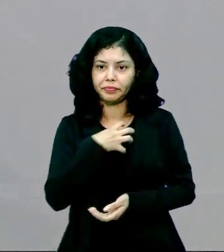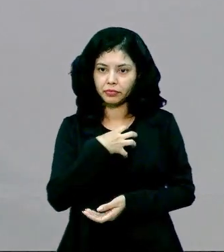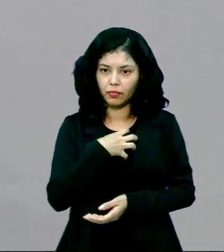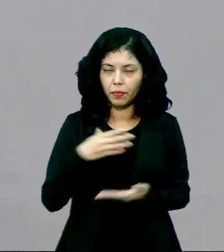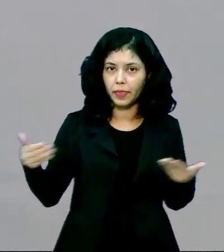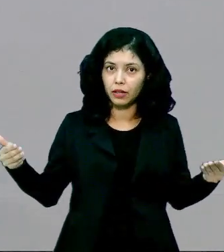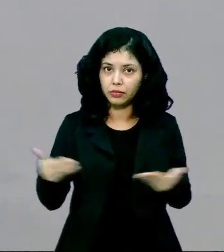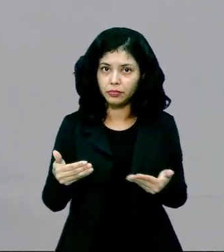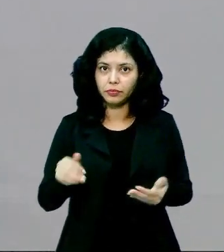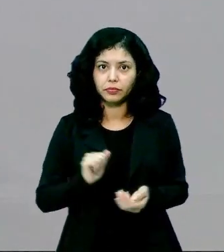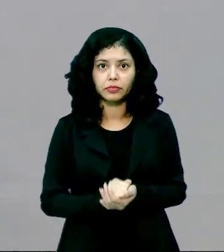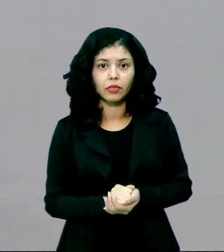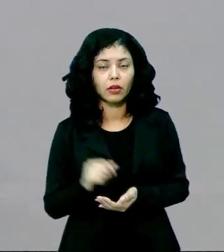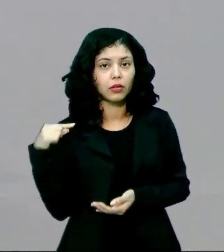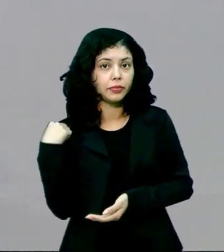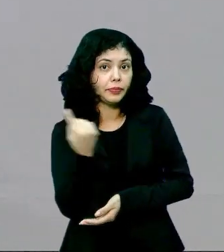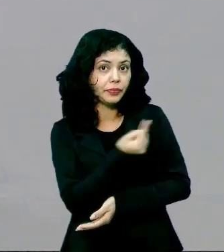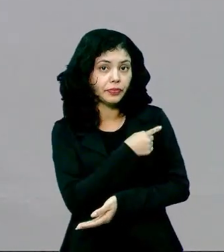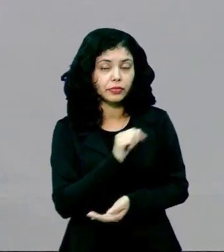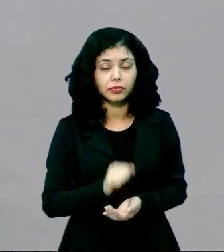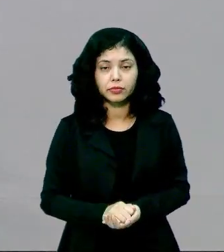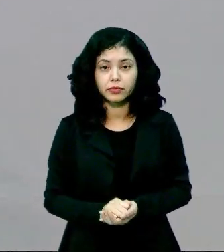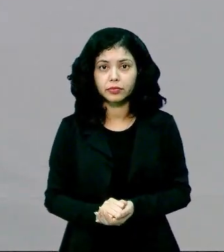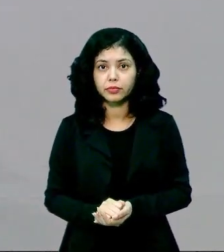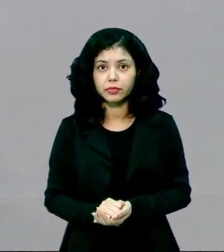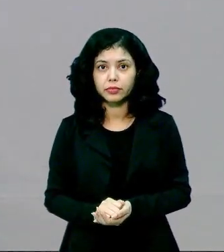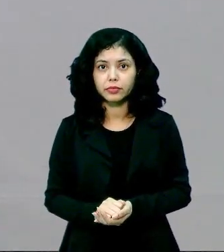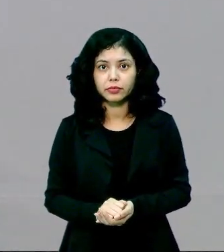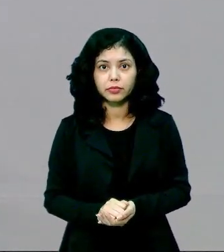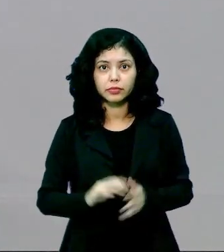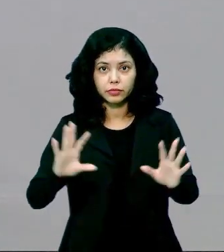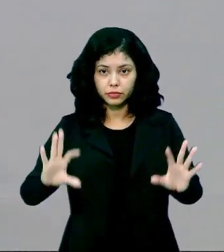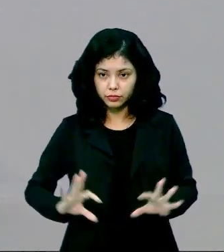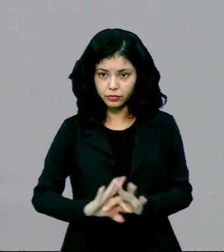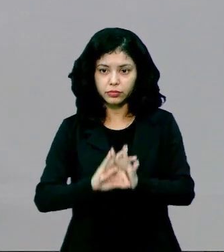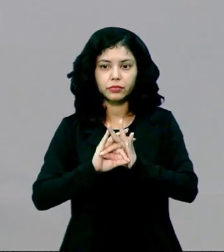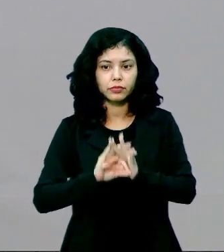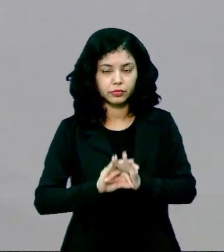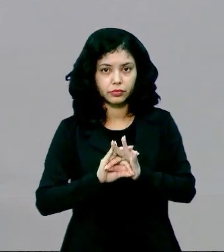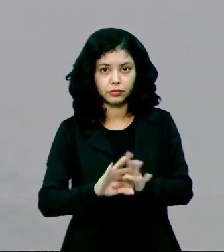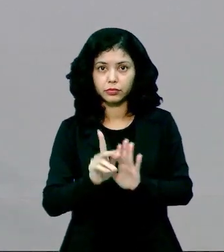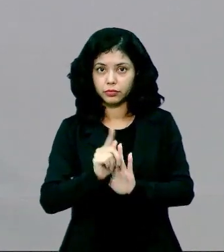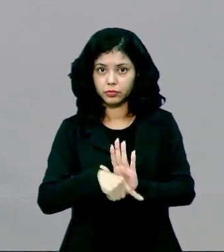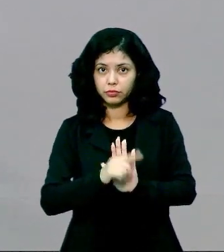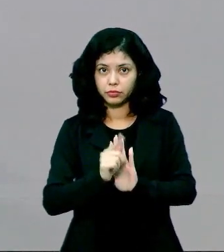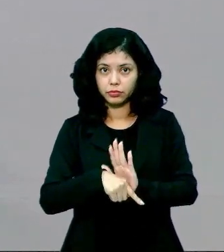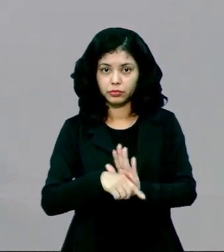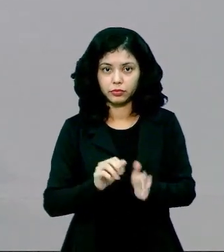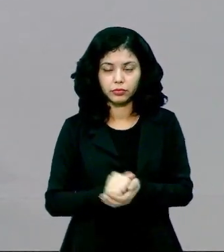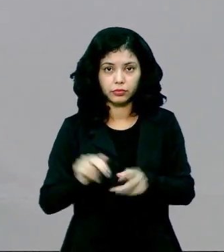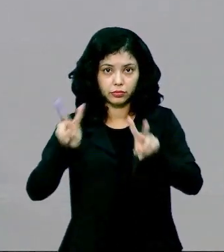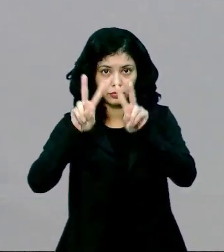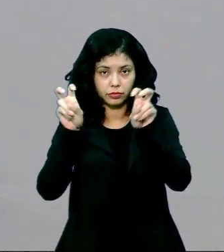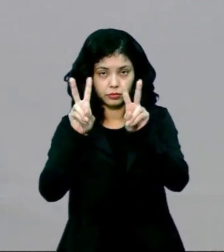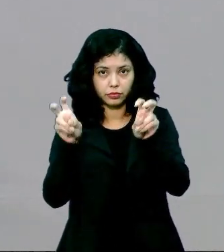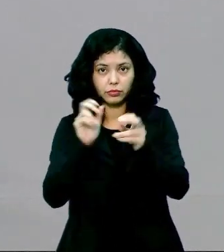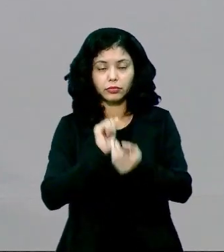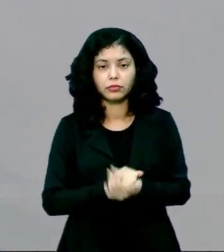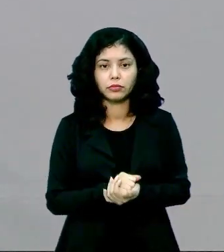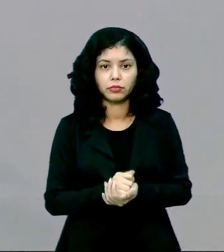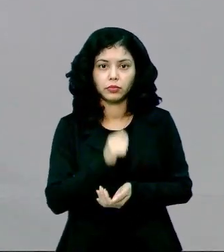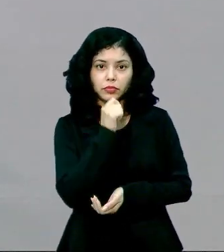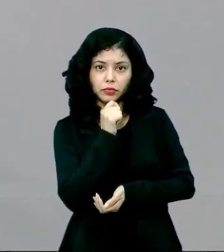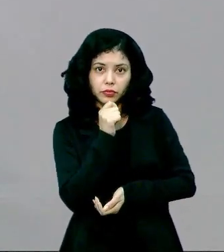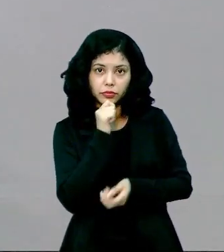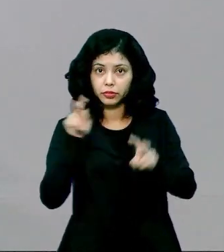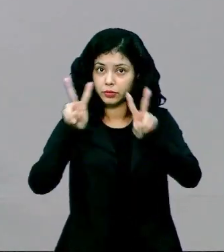agora, nós iremos tratar a respeito das relações de gênero, um tema muito pertinente,